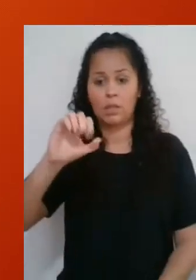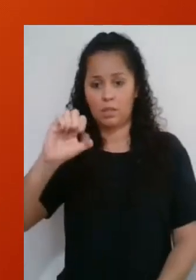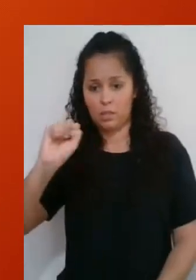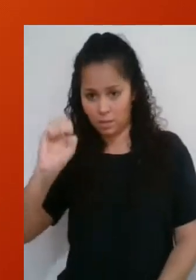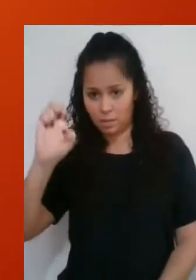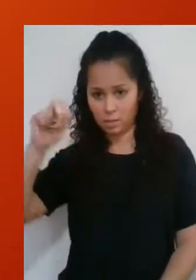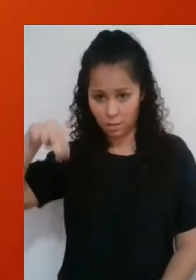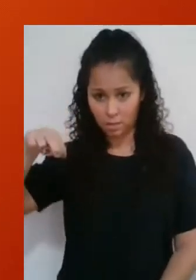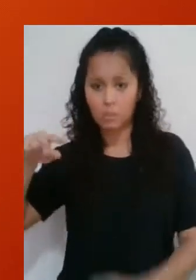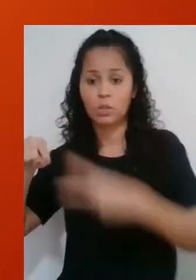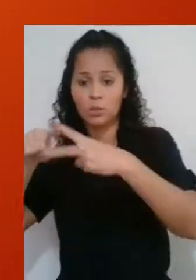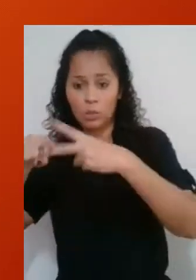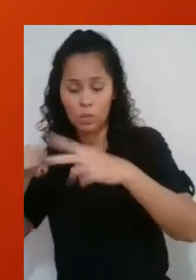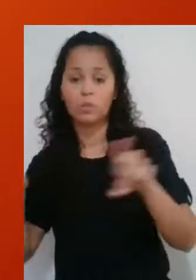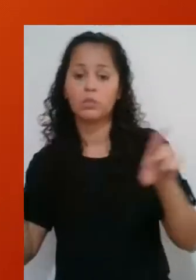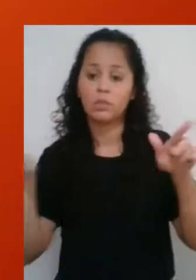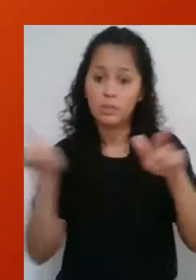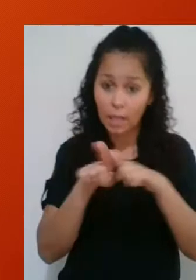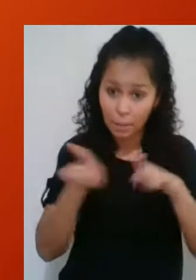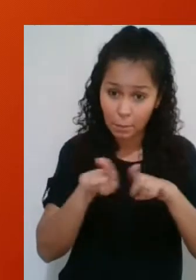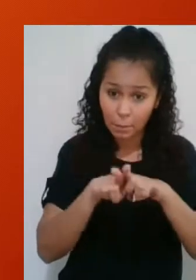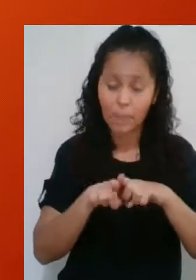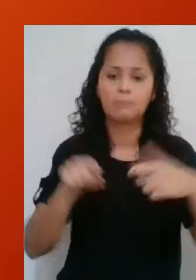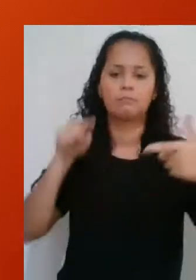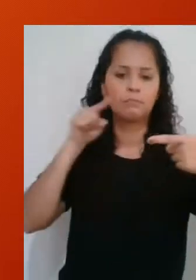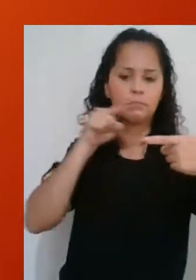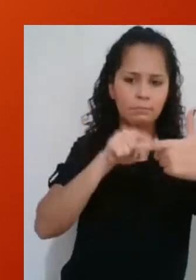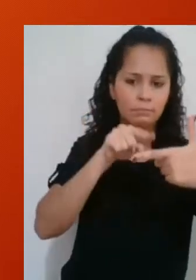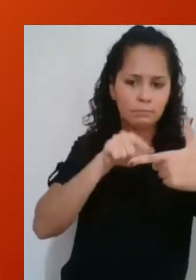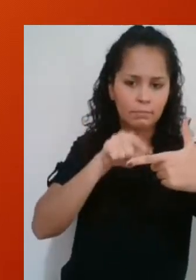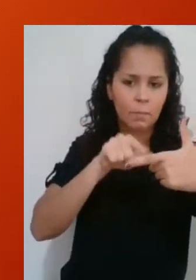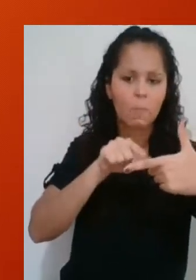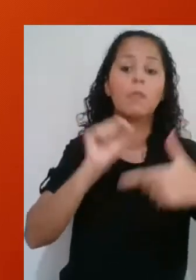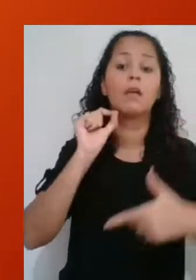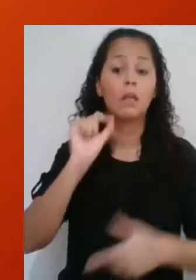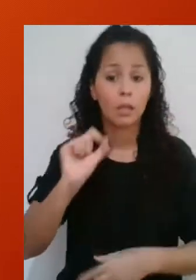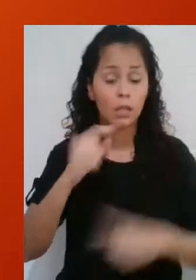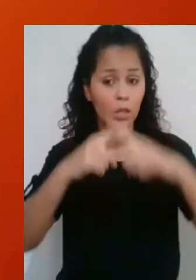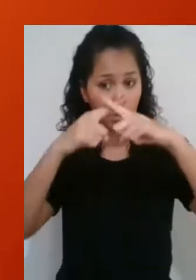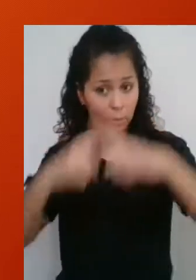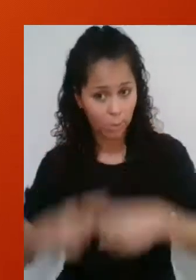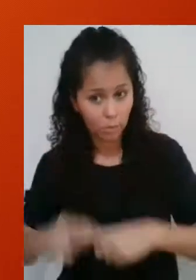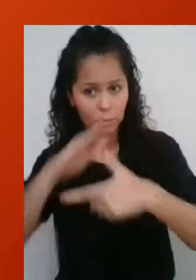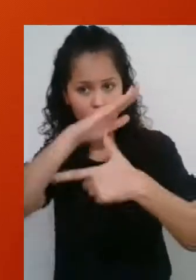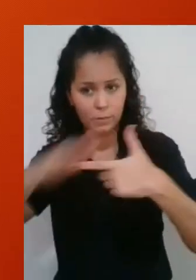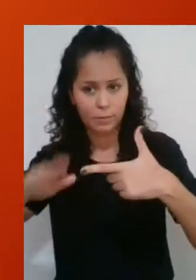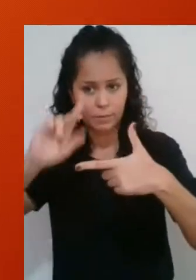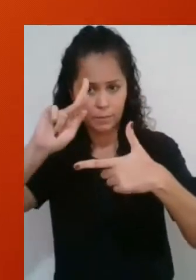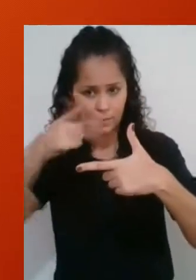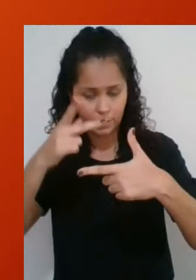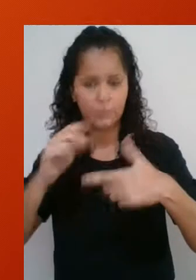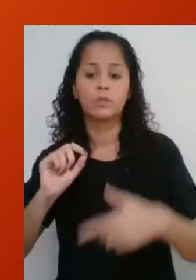pelo seno desse ângulo. Da mesma forma que o cateto adjacente ao ângulo corresponderá ao